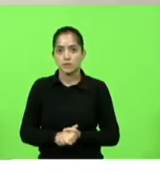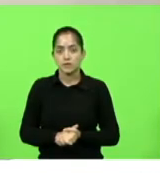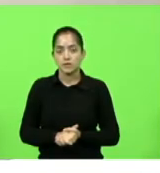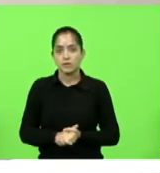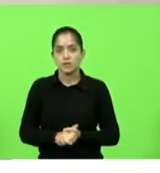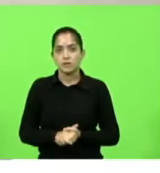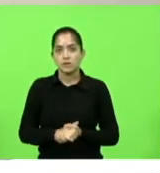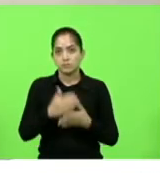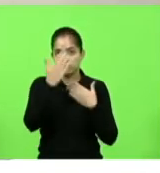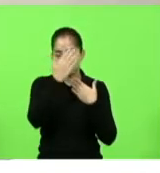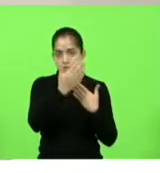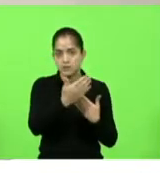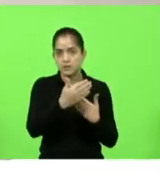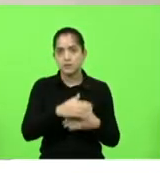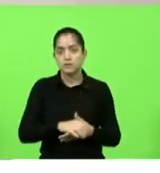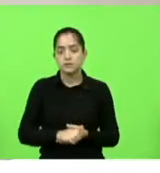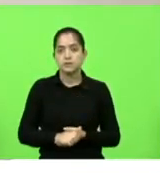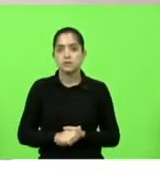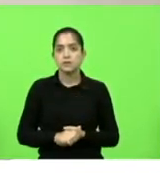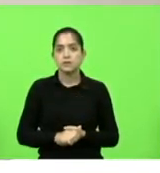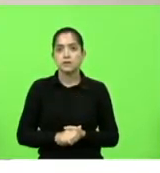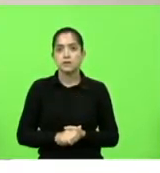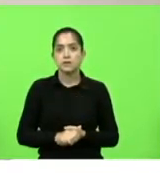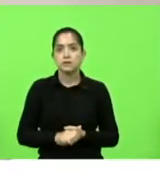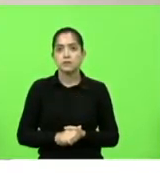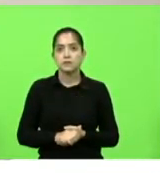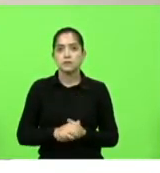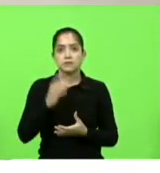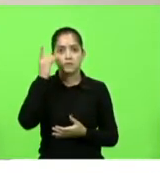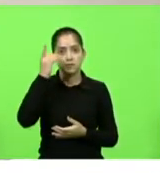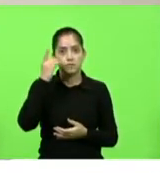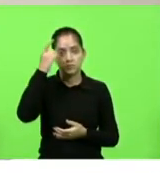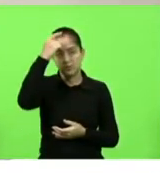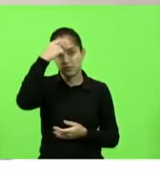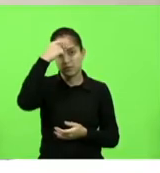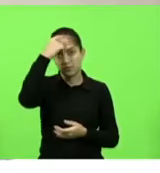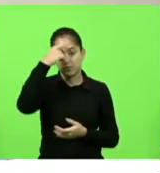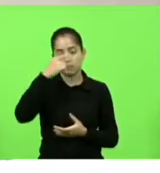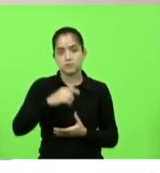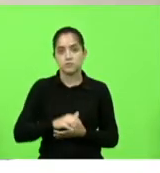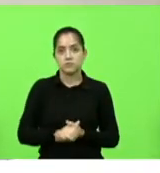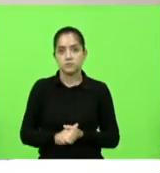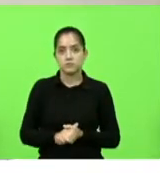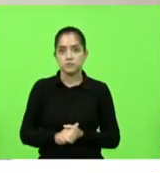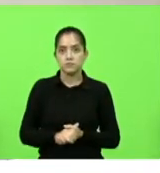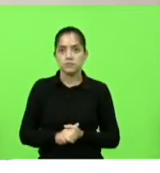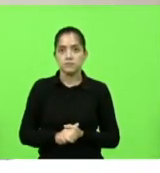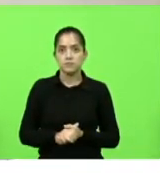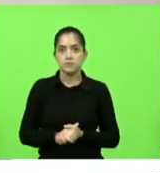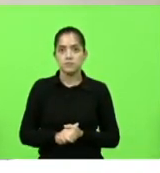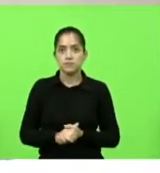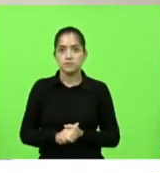Obrigado, deputado Maurício. Pois não, Maurício, tem ligar o microfone.